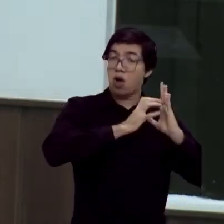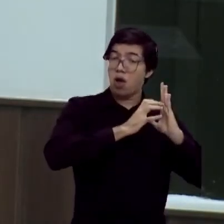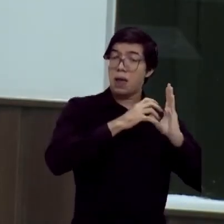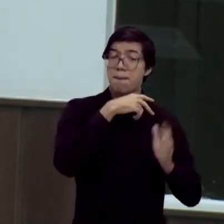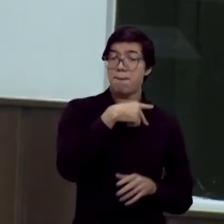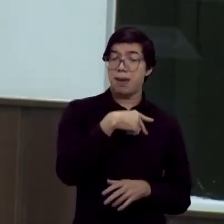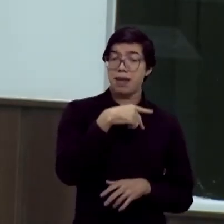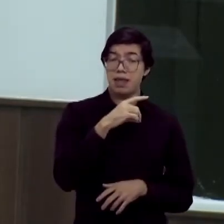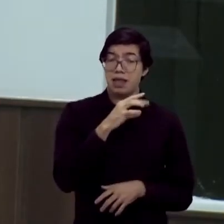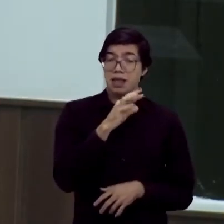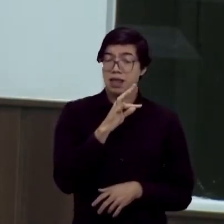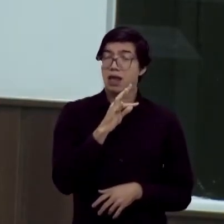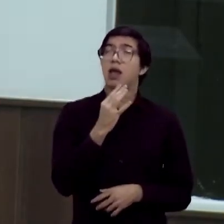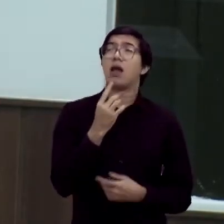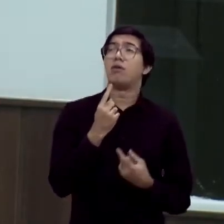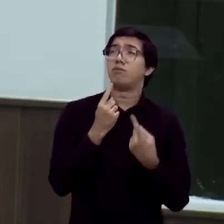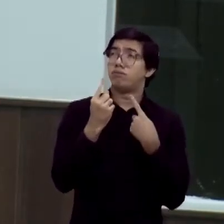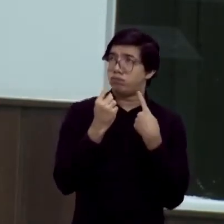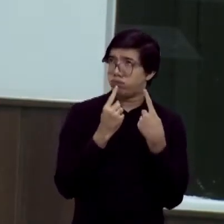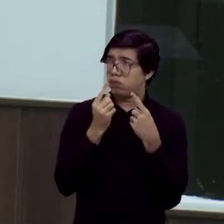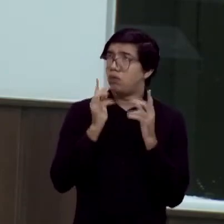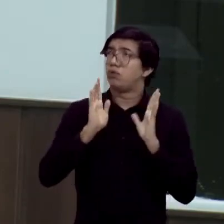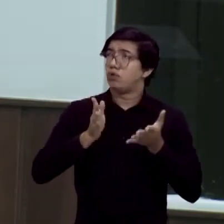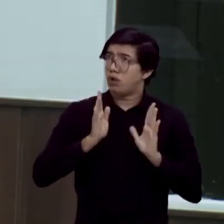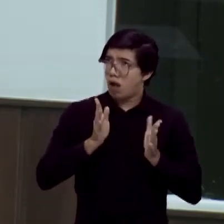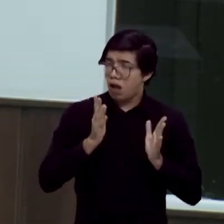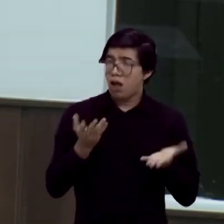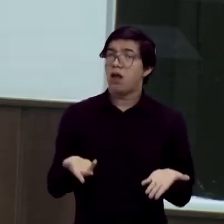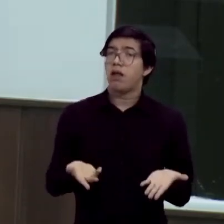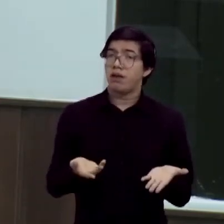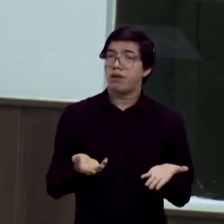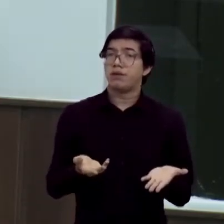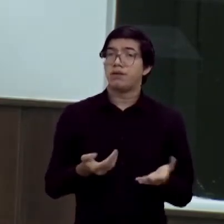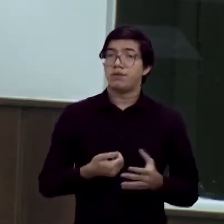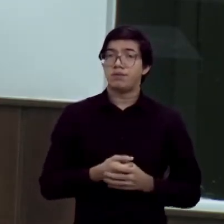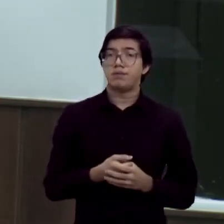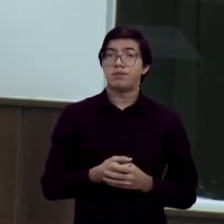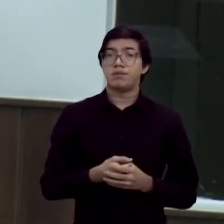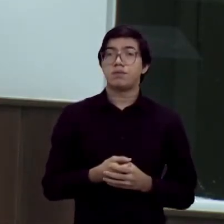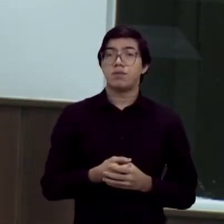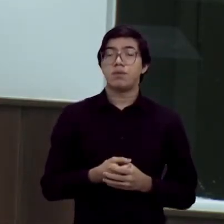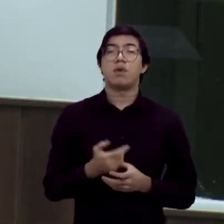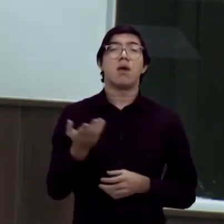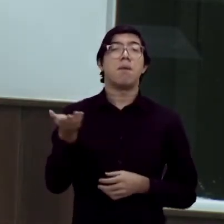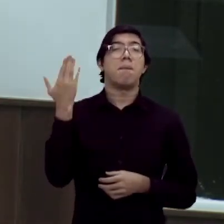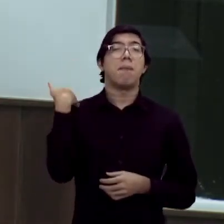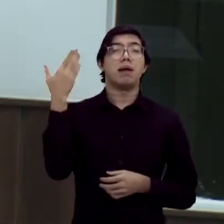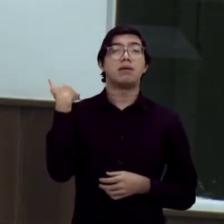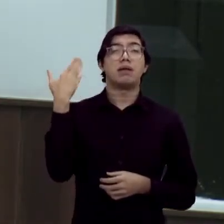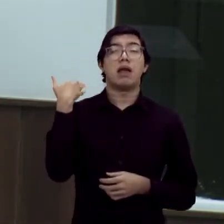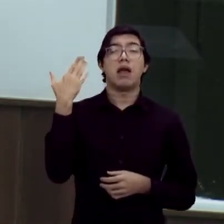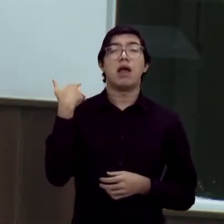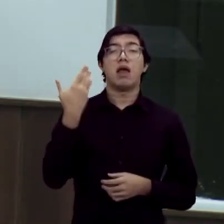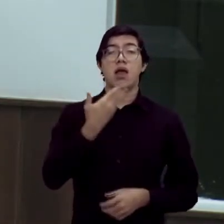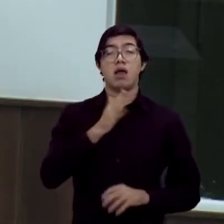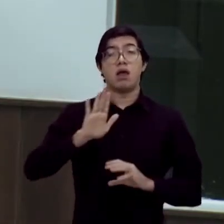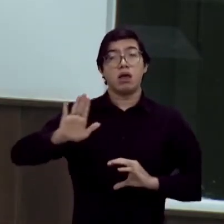cedo. Vereador Léo Couto. Esse diálogo foi travado para escolher o candidato a governador do Estado do Ceará.